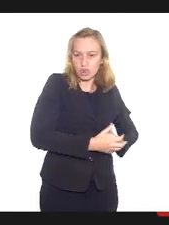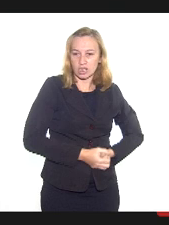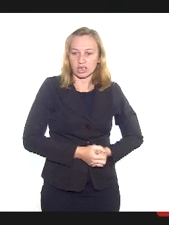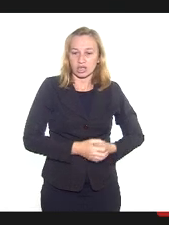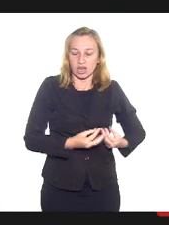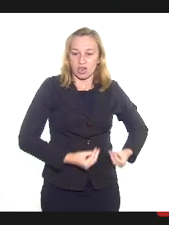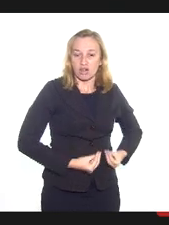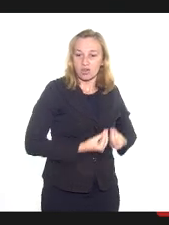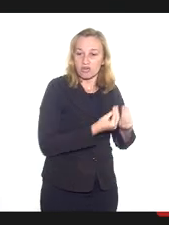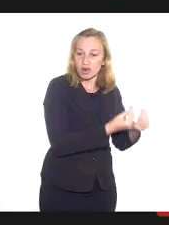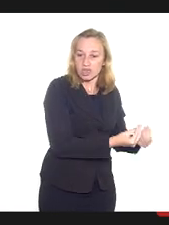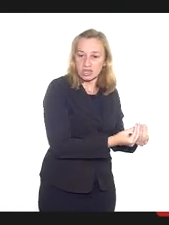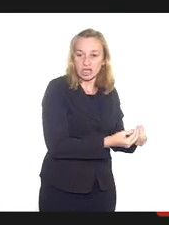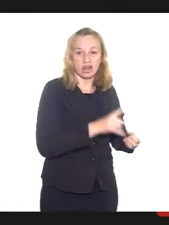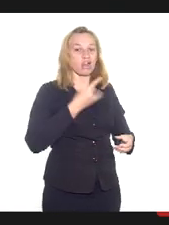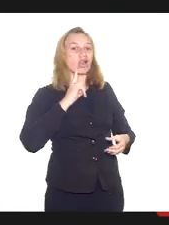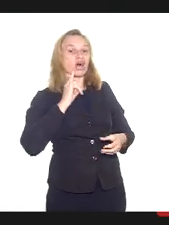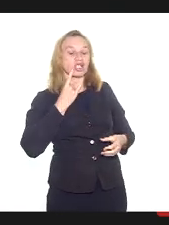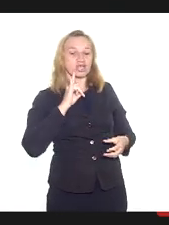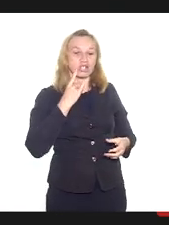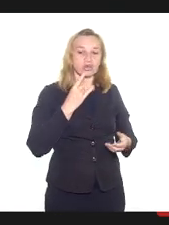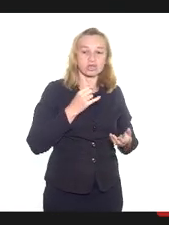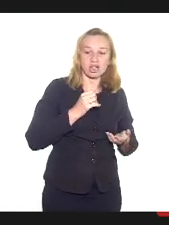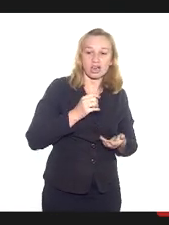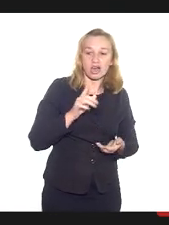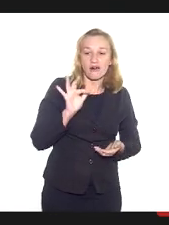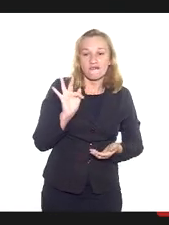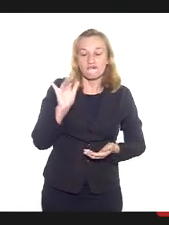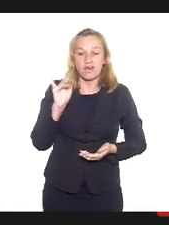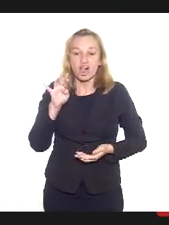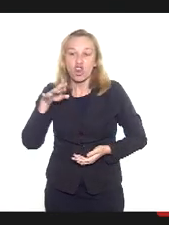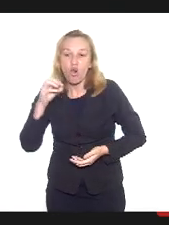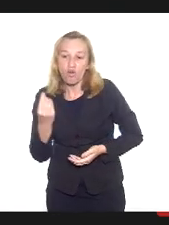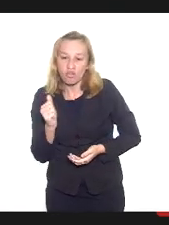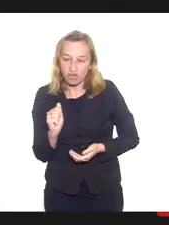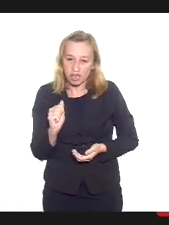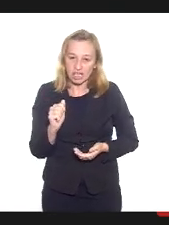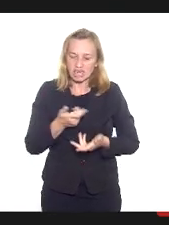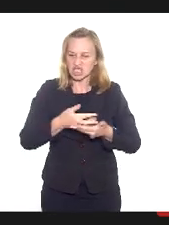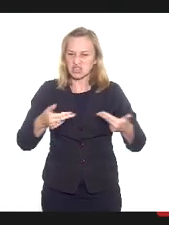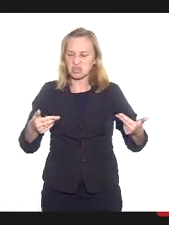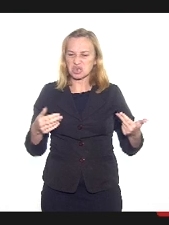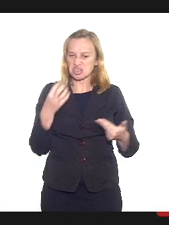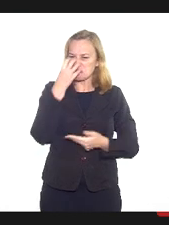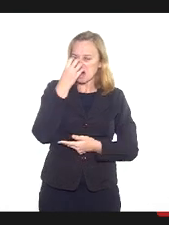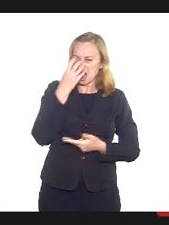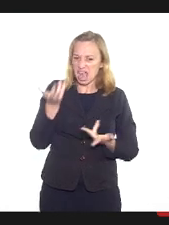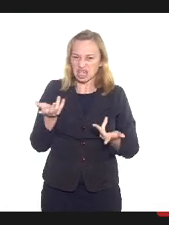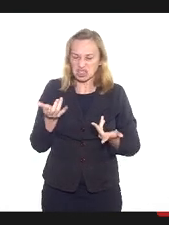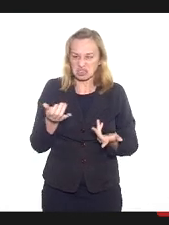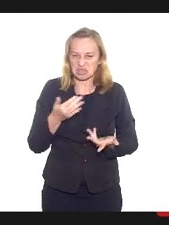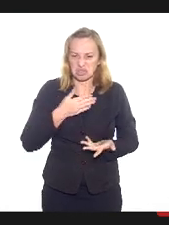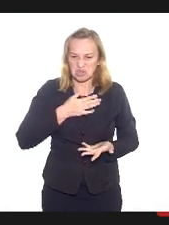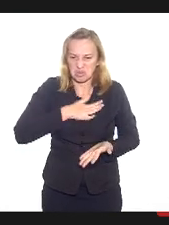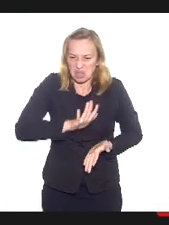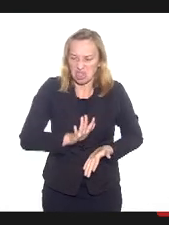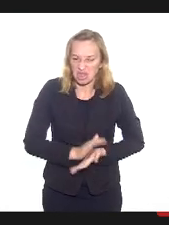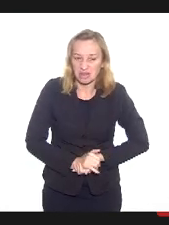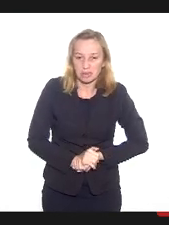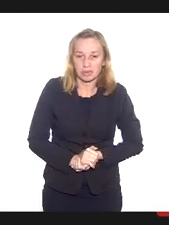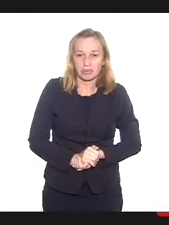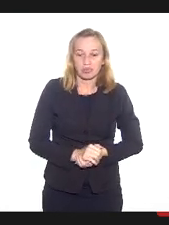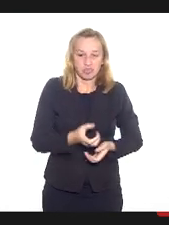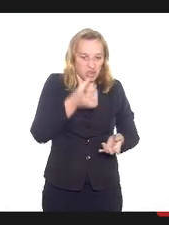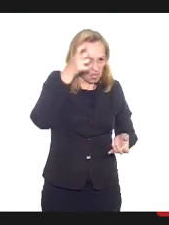oferendas, de cigarro, cachaça, farofa, essas coisas podres, essas palhaçadas, que esses servos do diabo